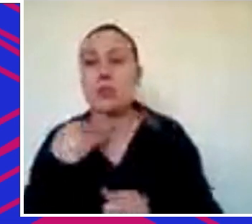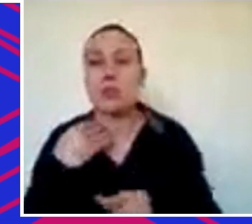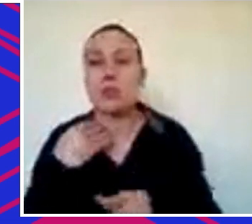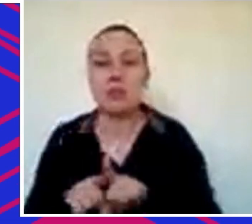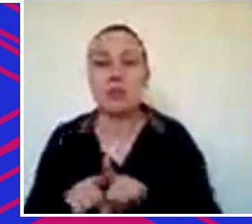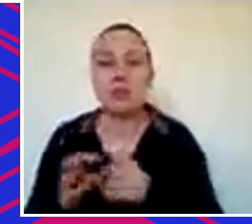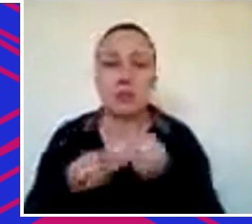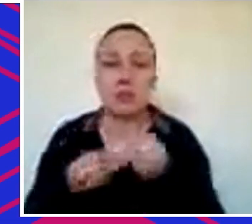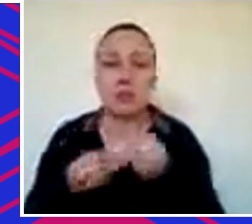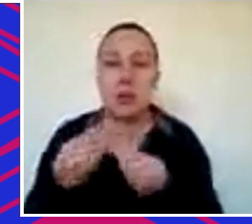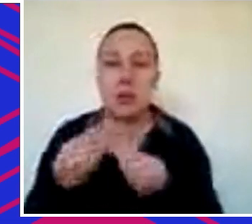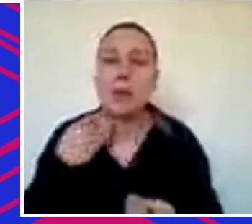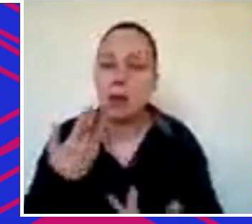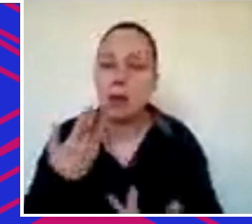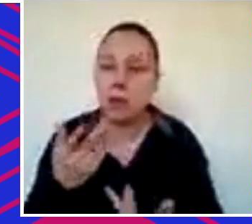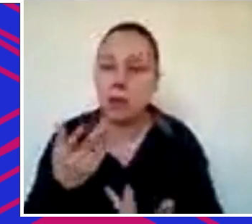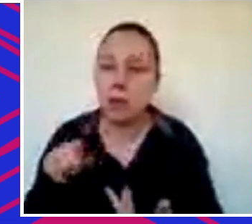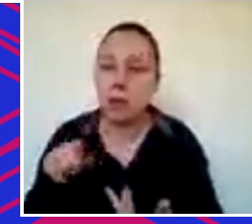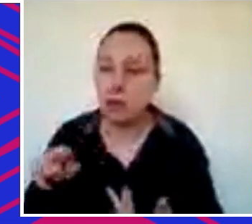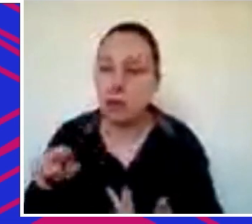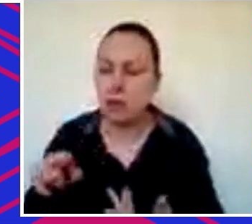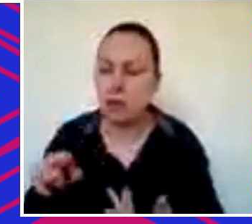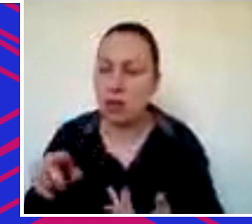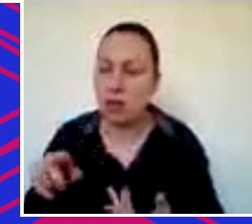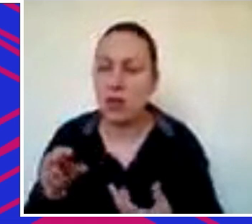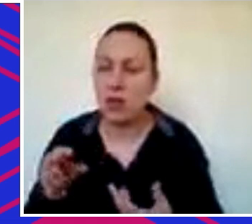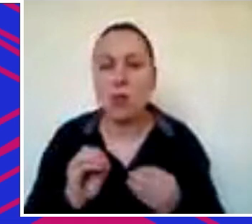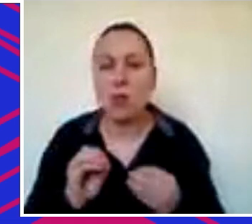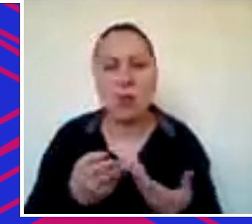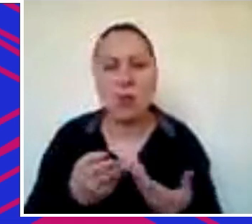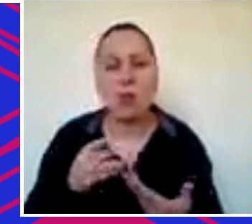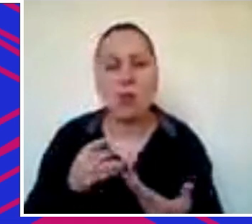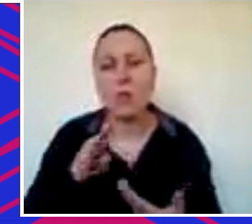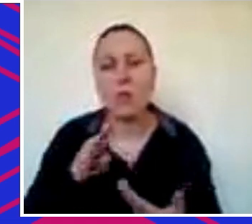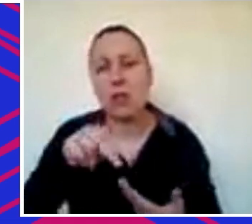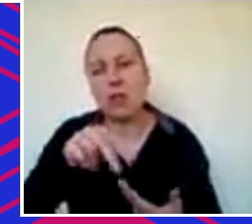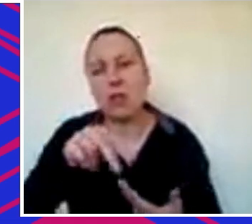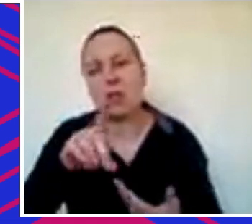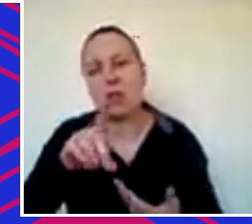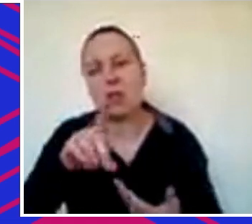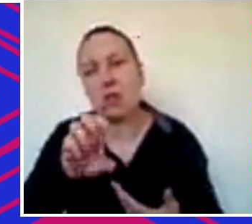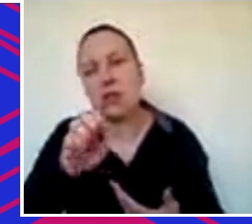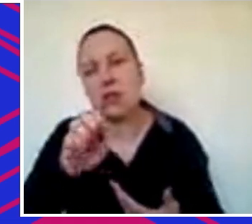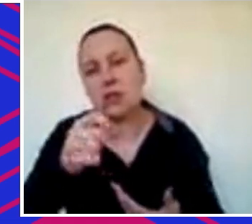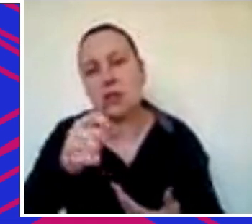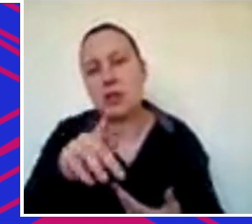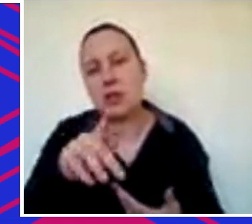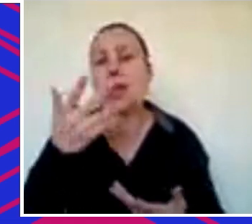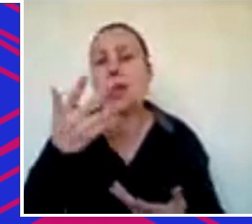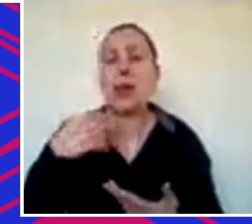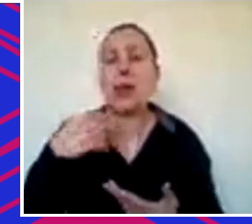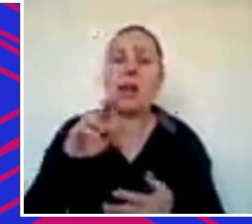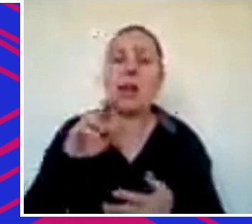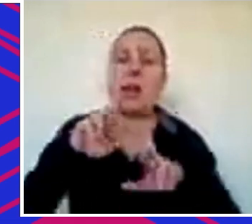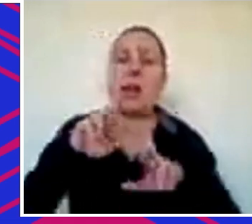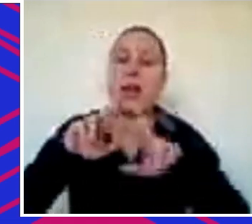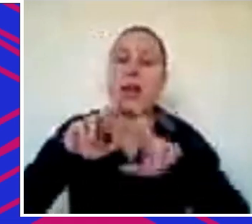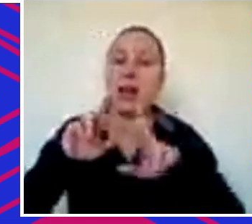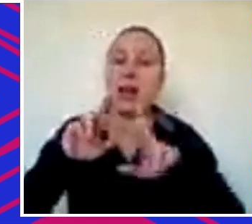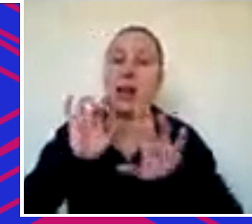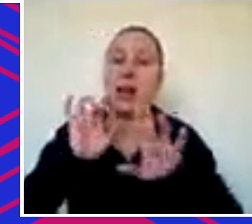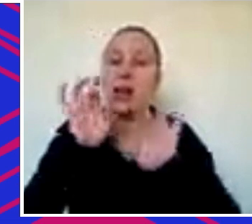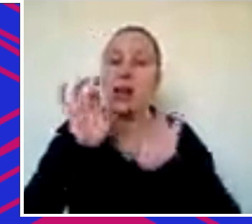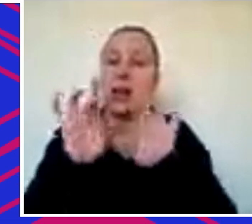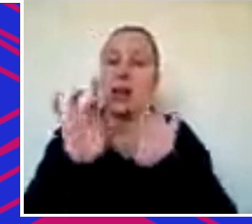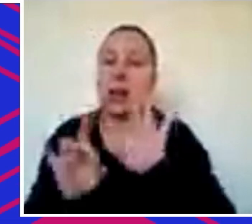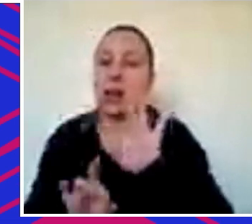uma dívida de um banco comercial uma dívida de um banco como o BNDES cada um deles tem características diferentes além do